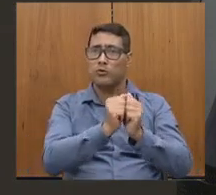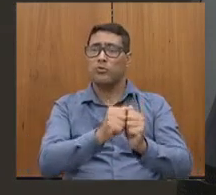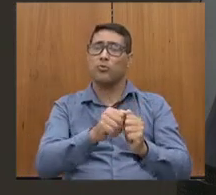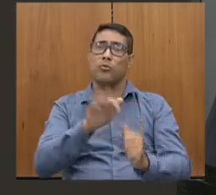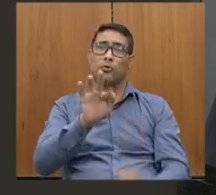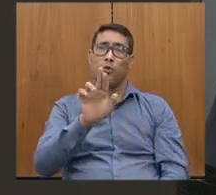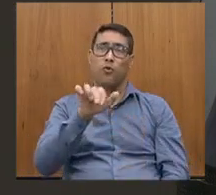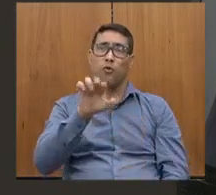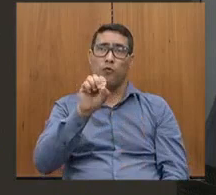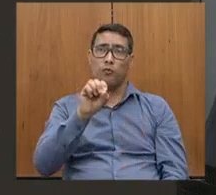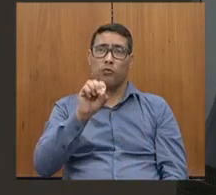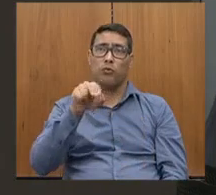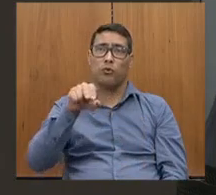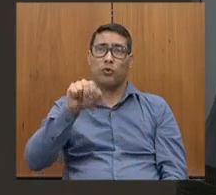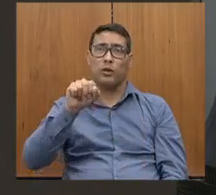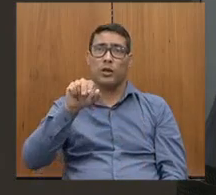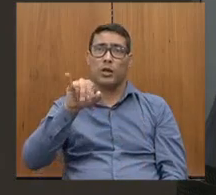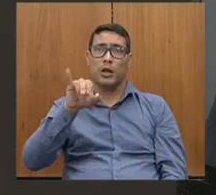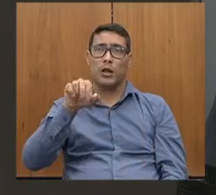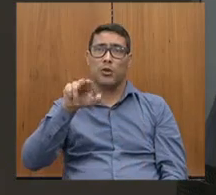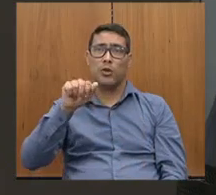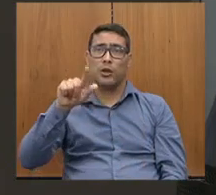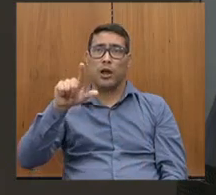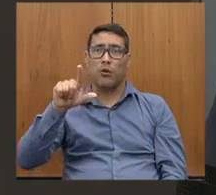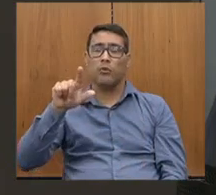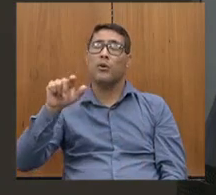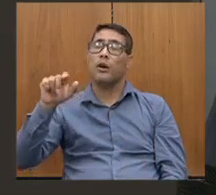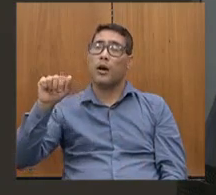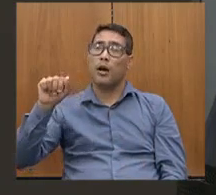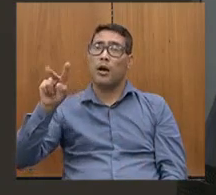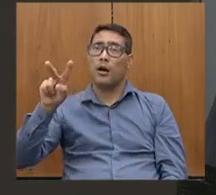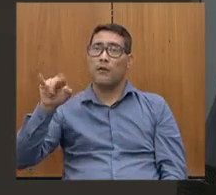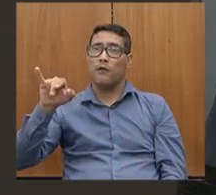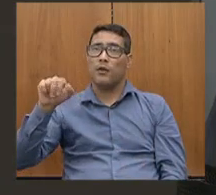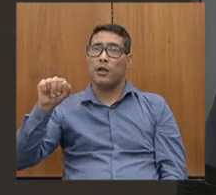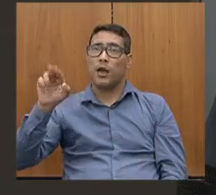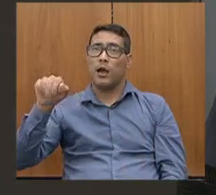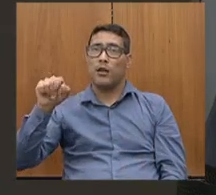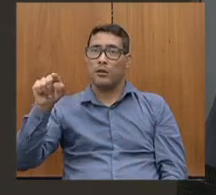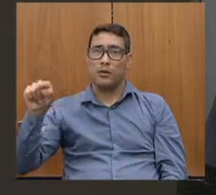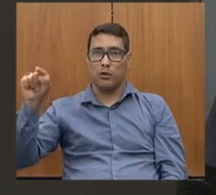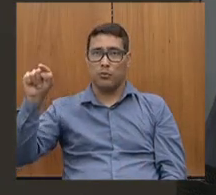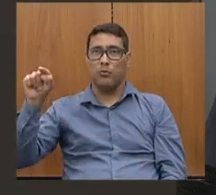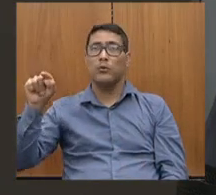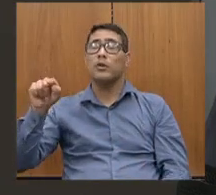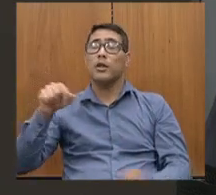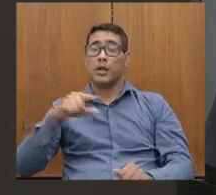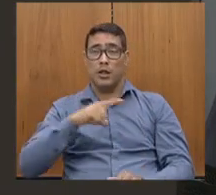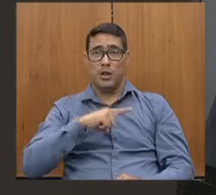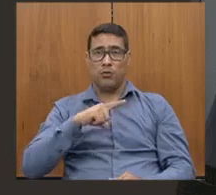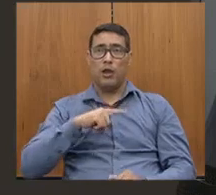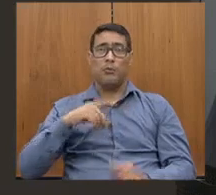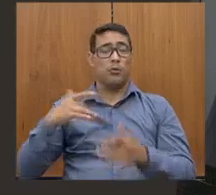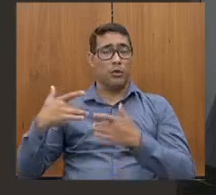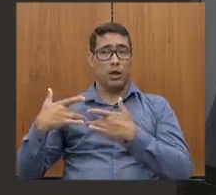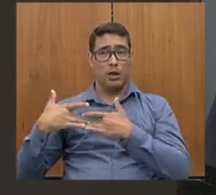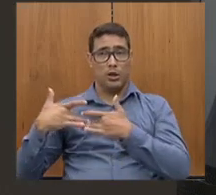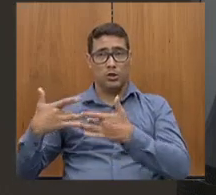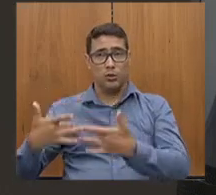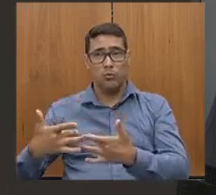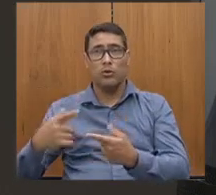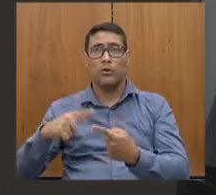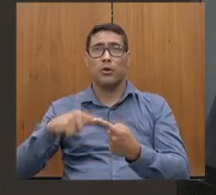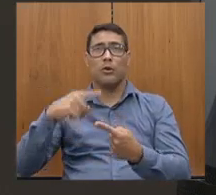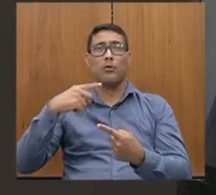Nacional de Aviação. E eu quero me colocar à disposição, como deputada federal eleita na